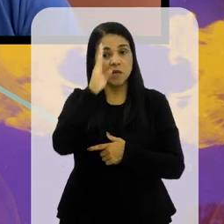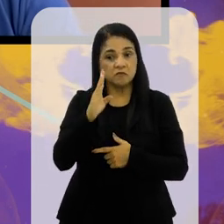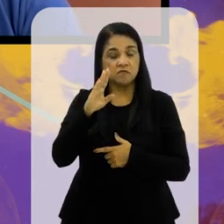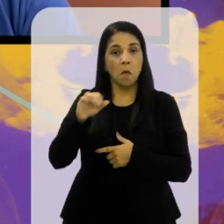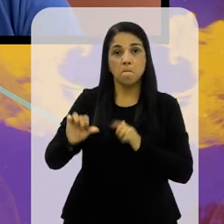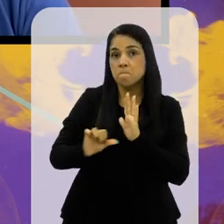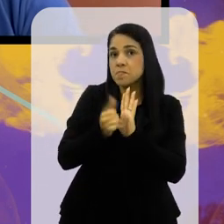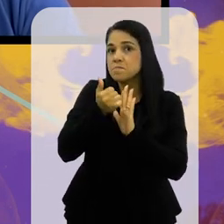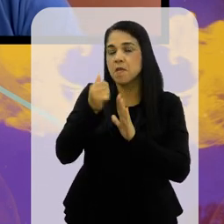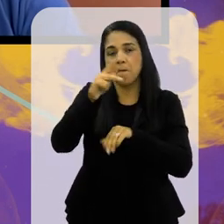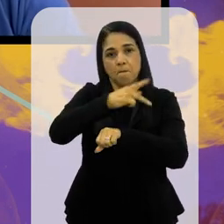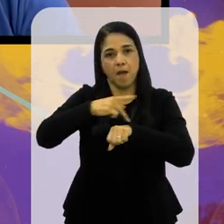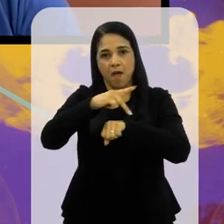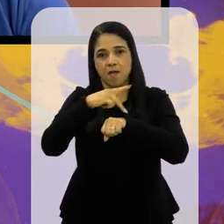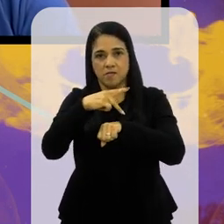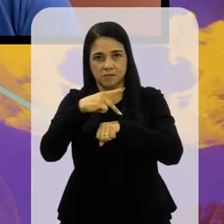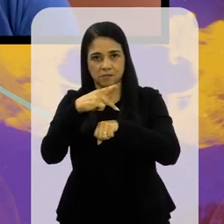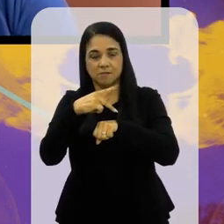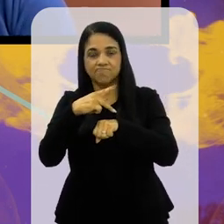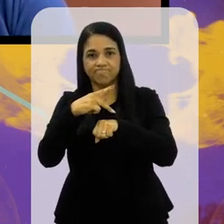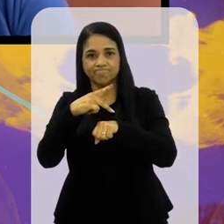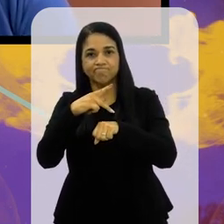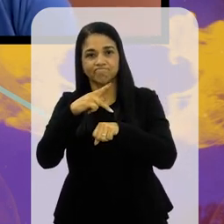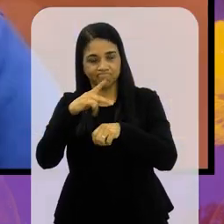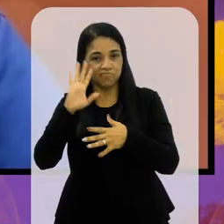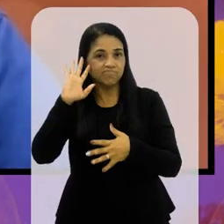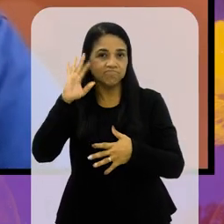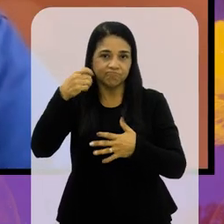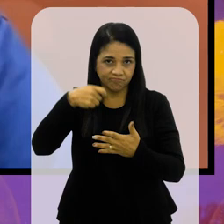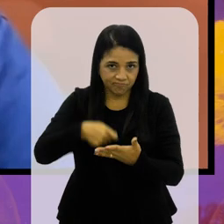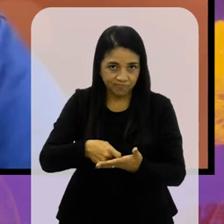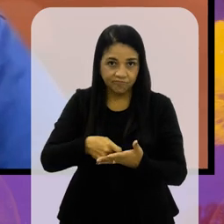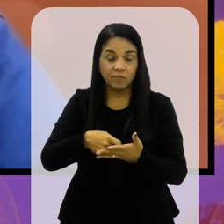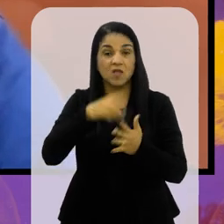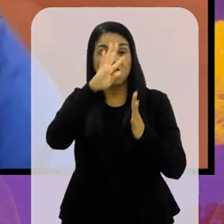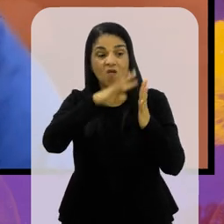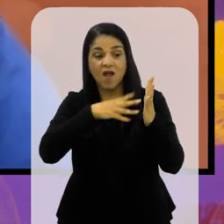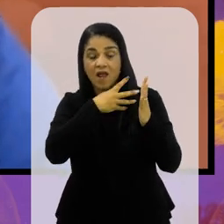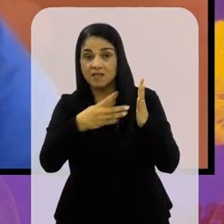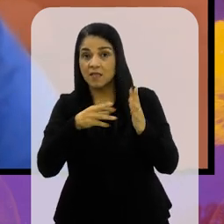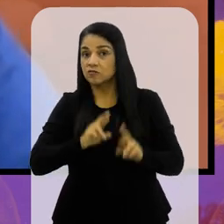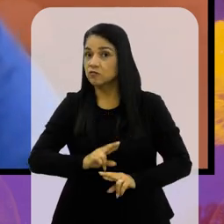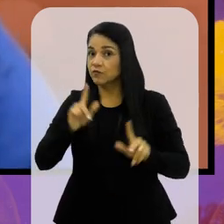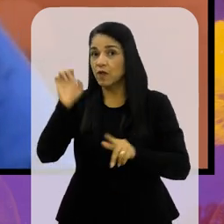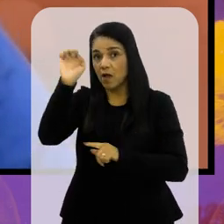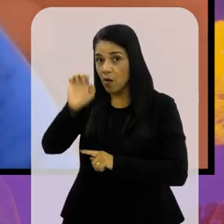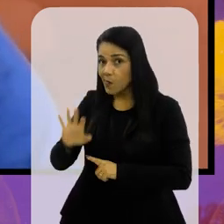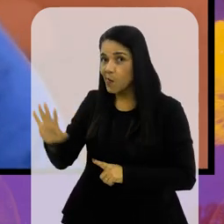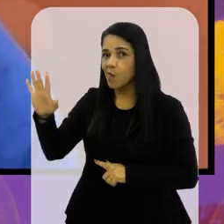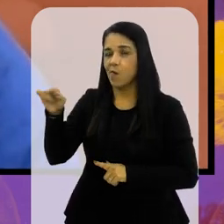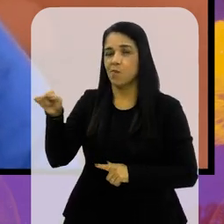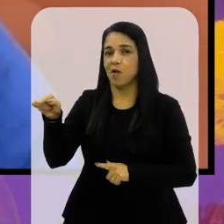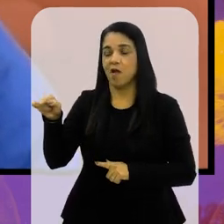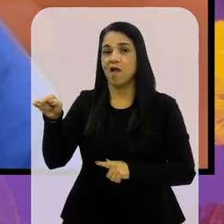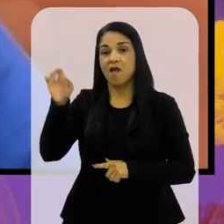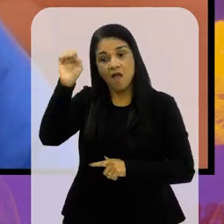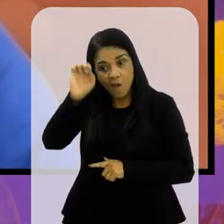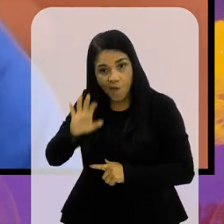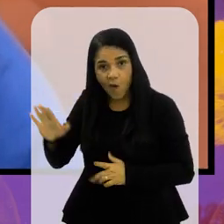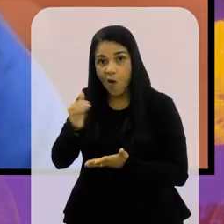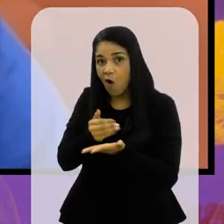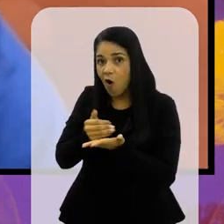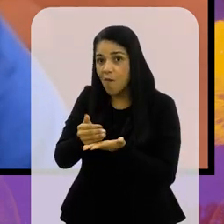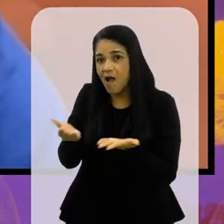decisão da Internacional Boat. Até porque o nosso calendário é diferente dos europeus. Eles vão começar a